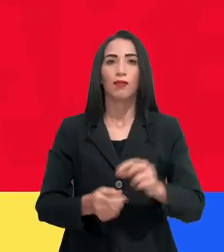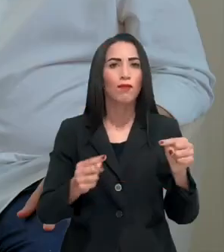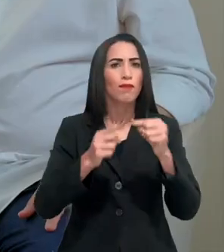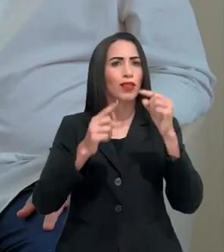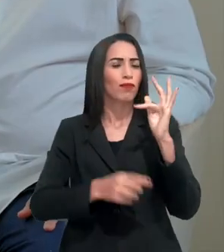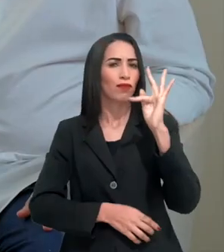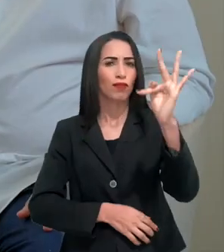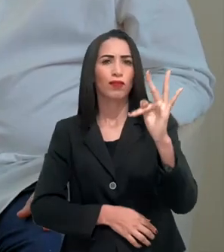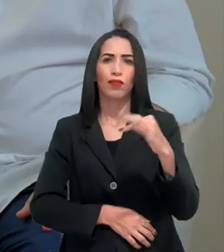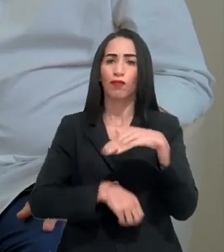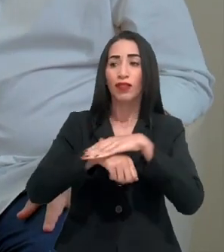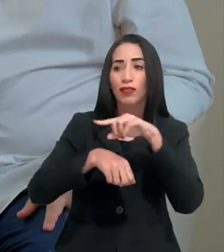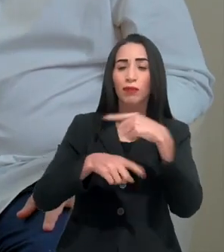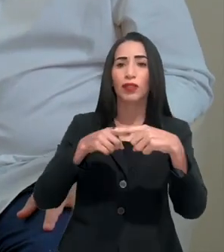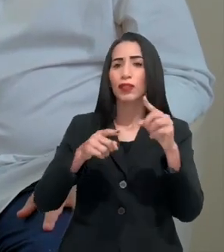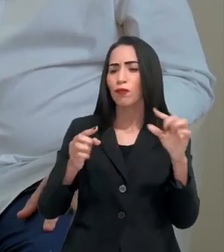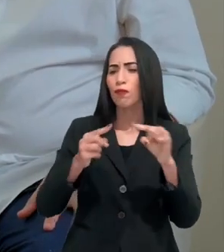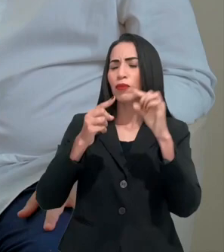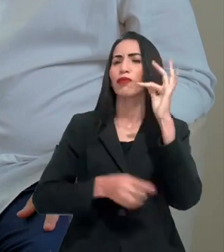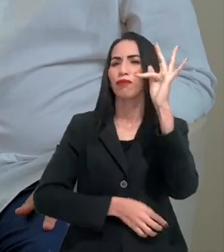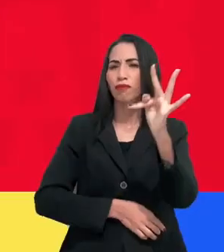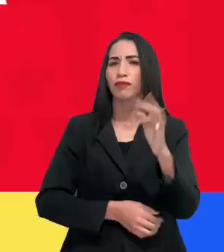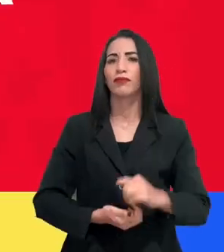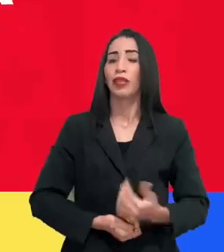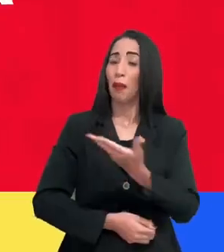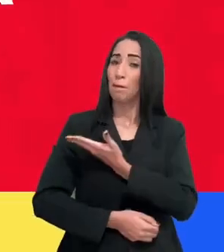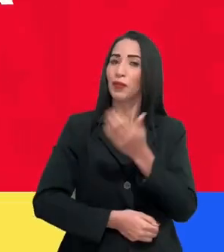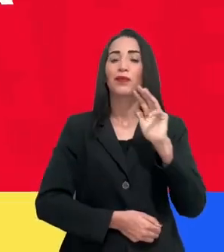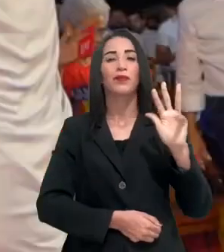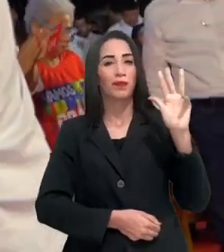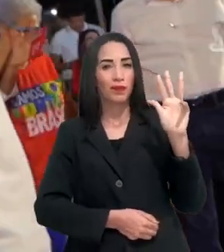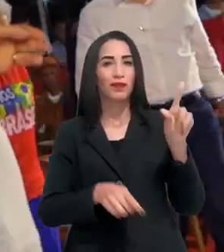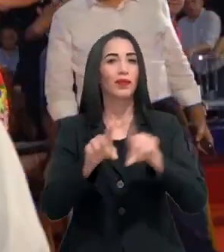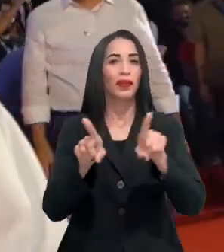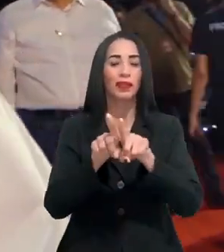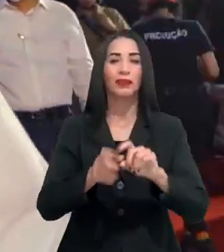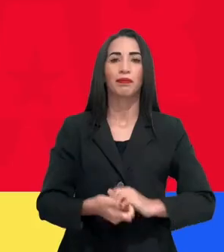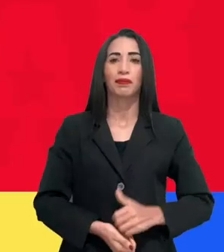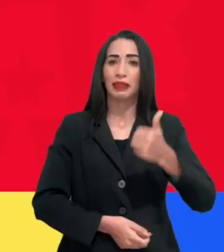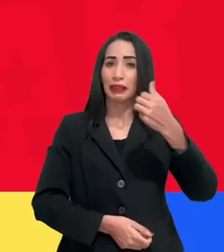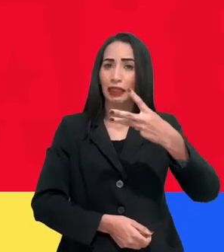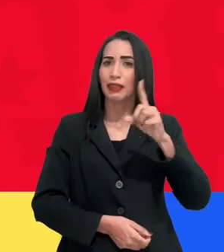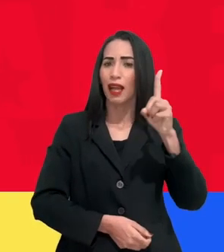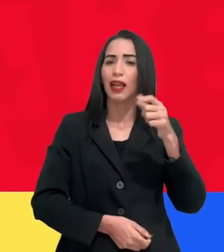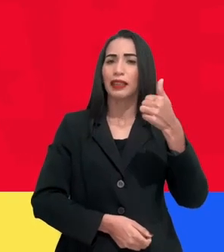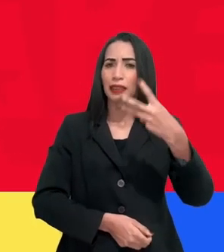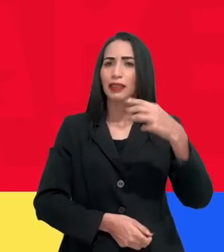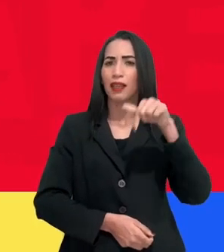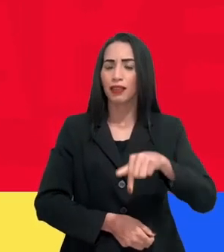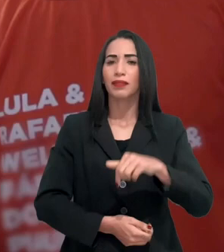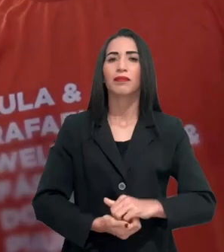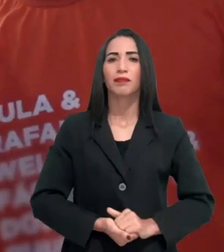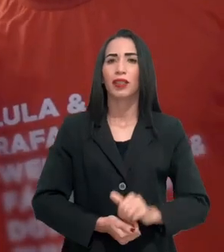futuro. Estou falando com você porque você é a cara do futuro. Amigo do Lula. É 13 lá. É